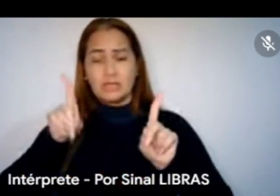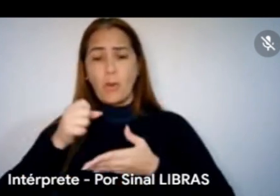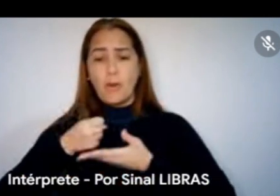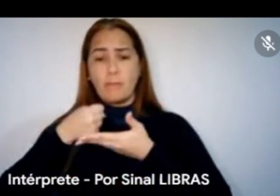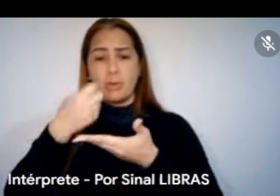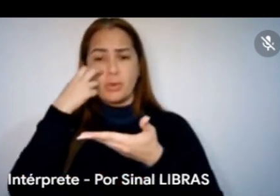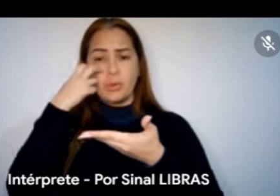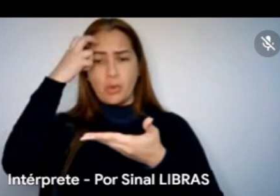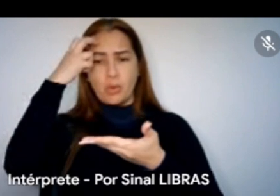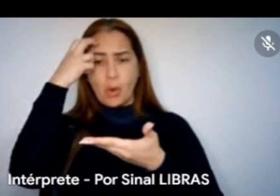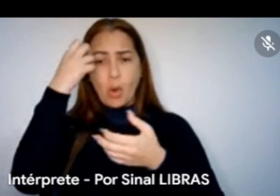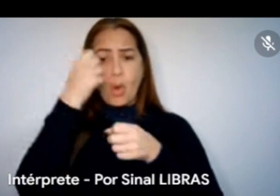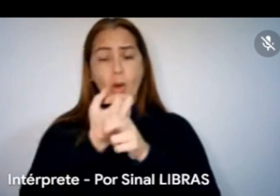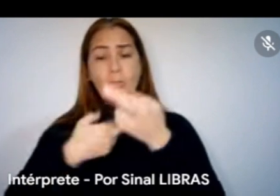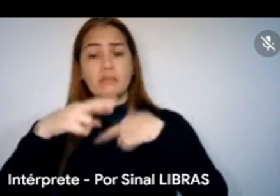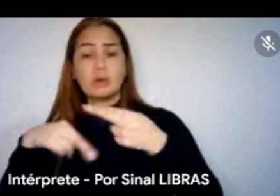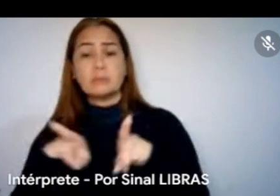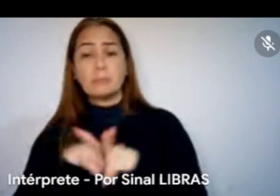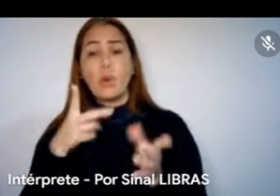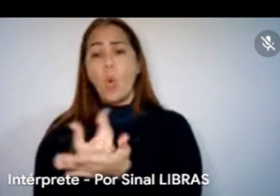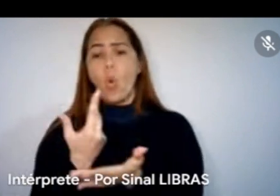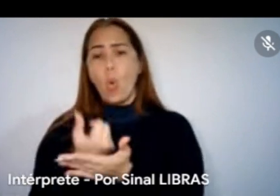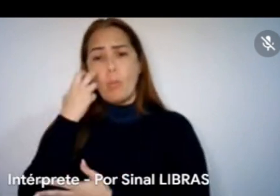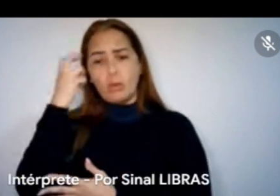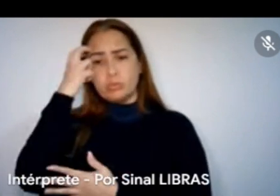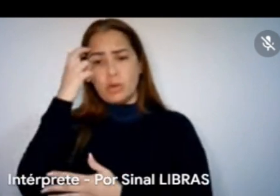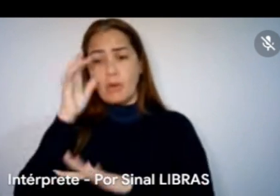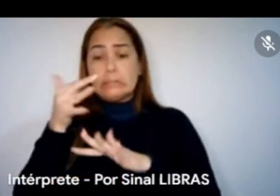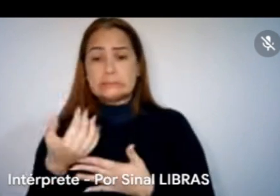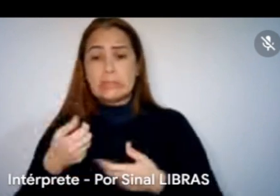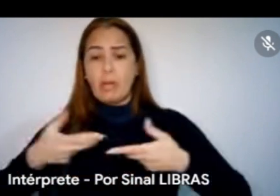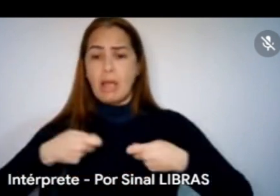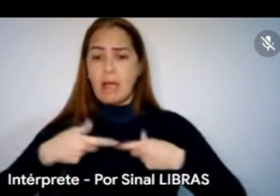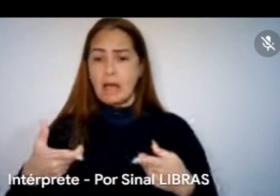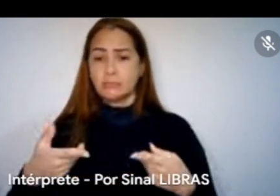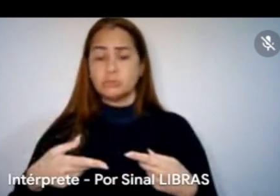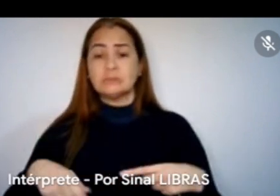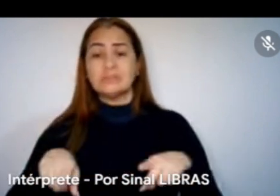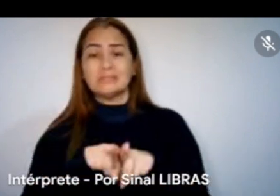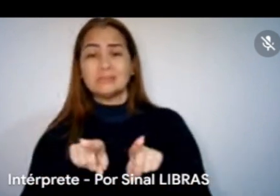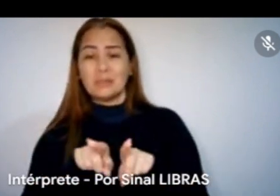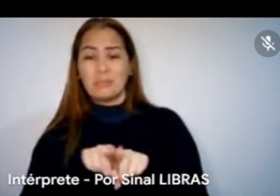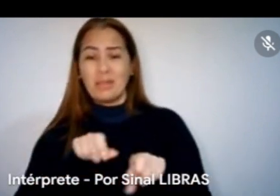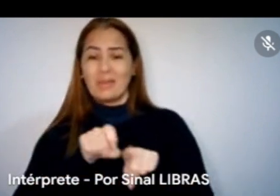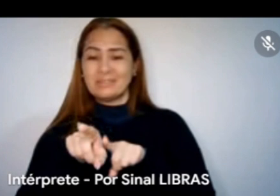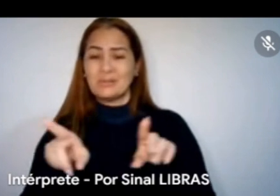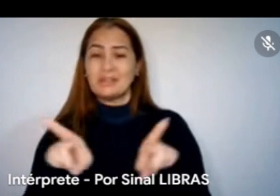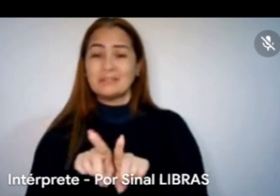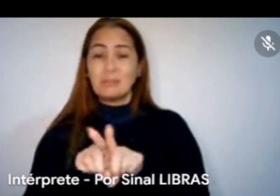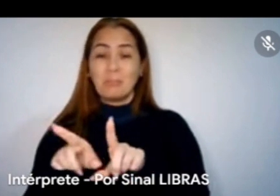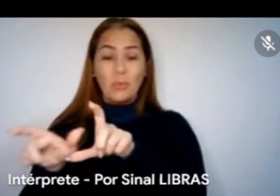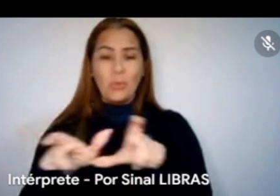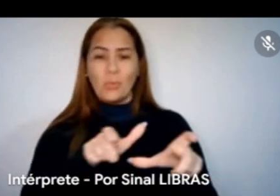obras, reformas e aquisição de bens culturais, custo operacional, subsídio e manutenção de espaços de organização culturais. Eu